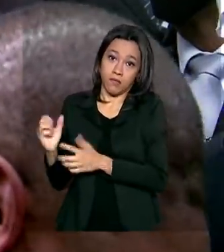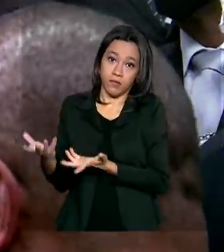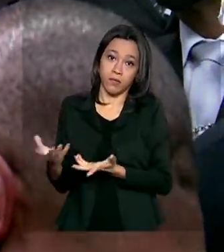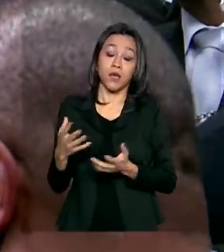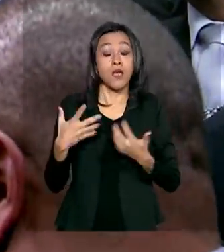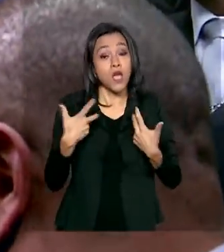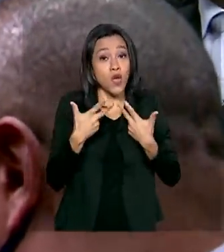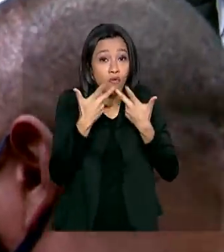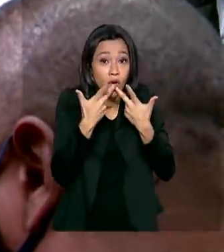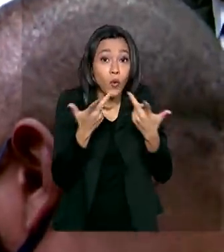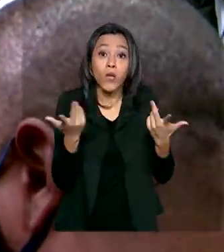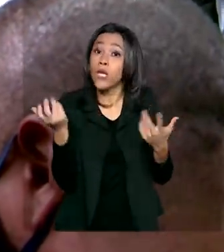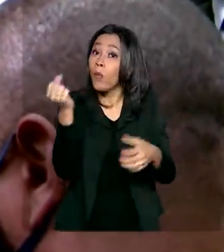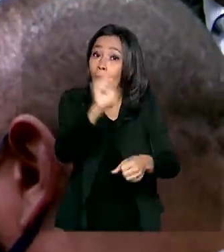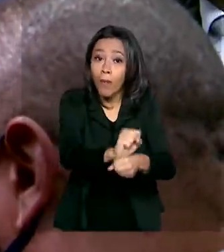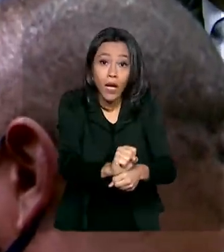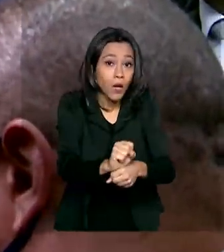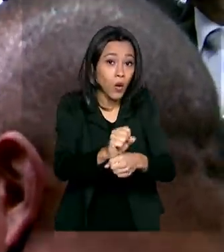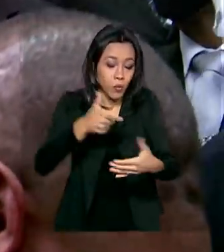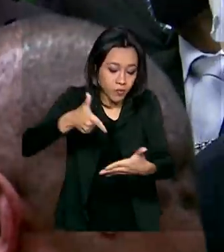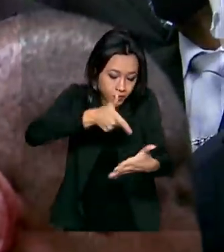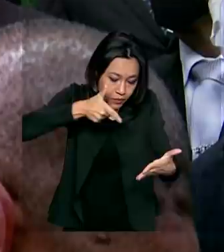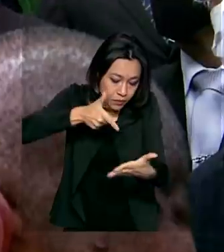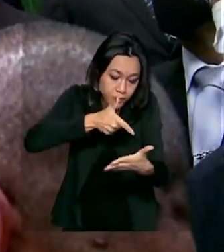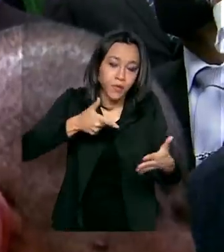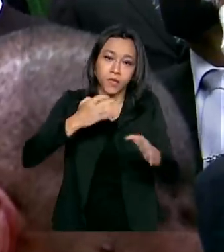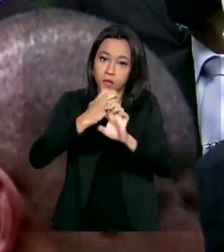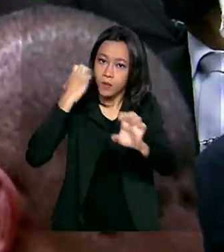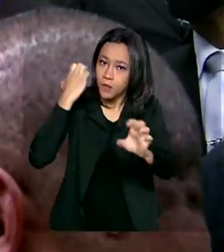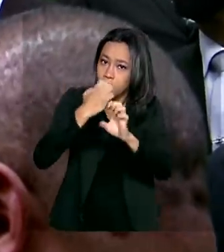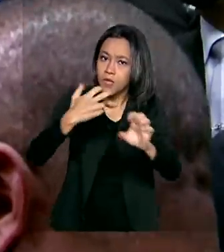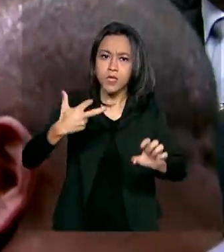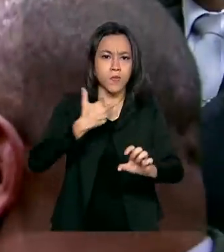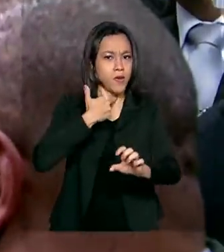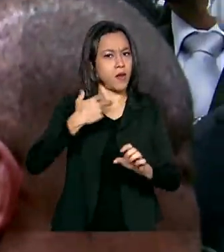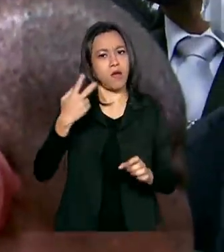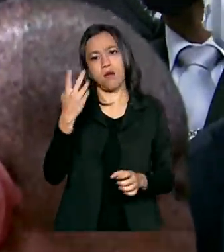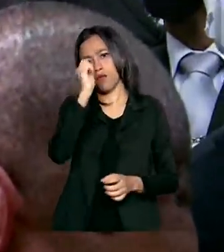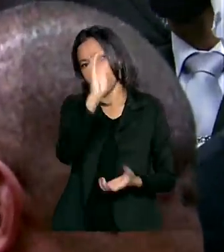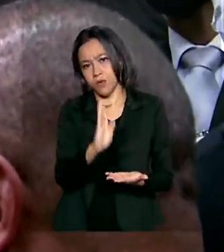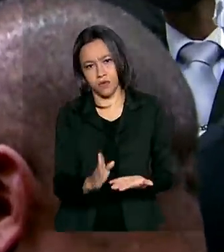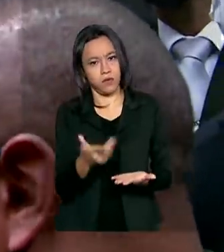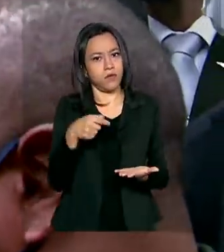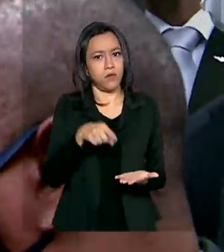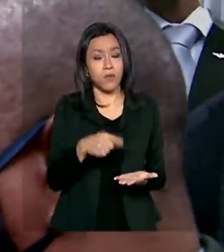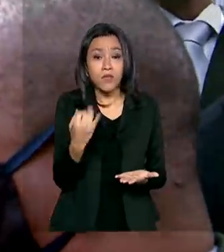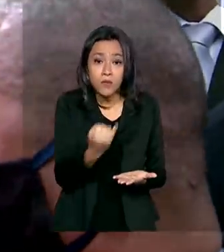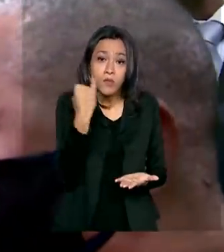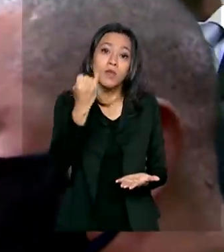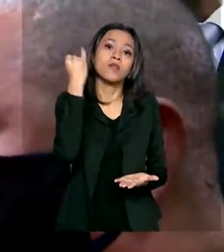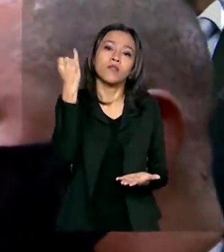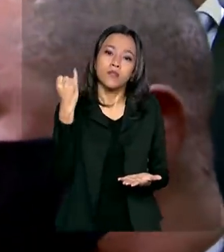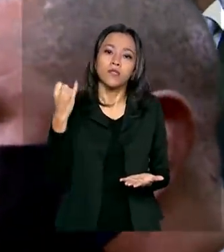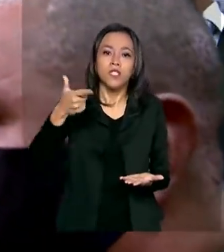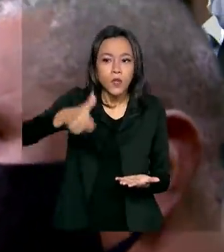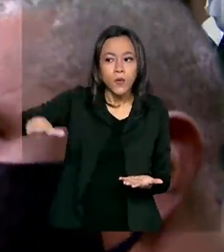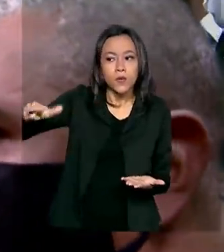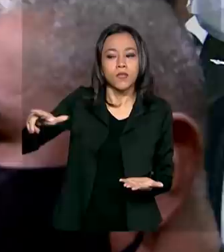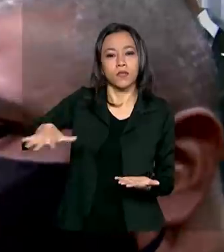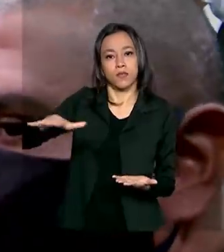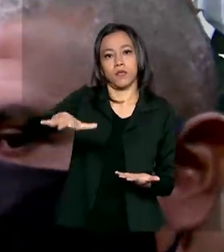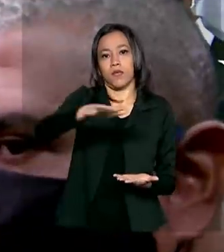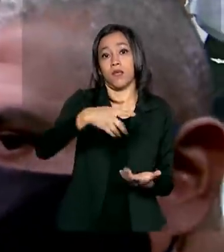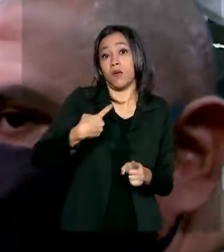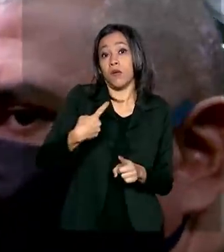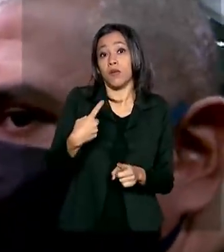que a siderurgia não parou, como várias outras atividades não pararam no país, atividades prioritárias, essenciais. E não